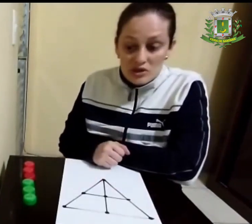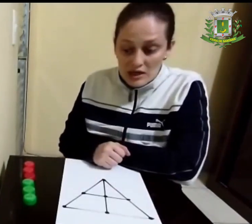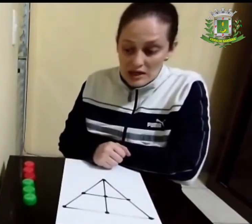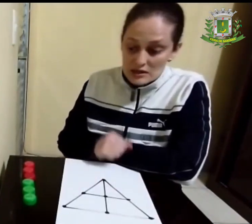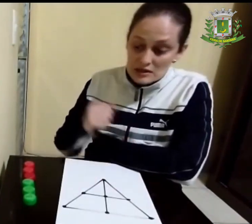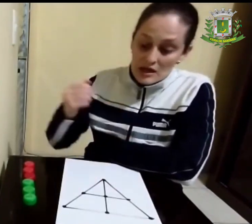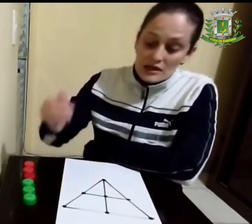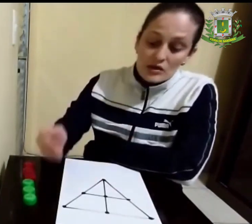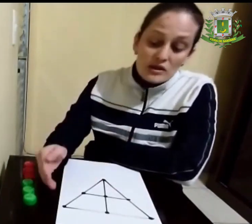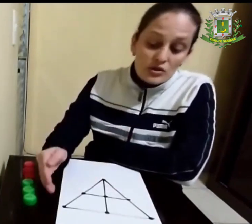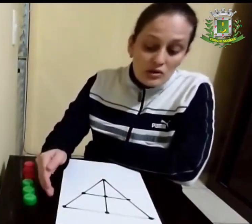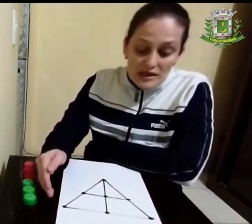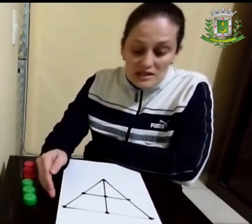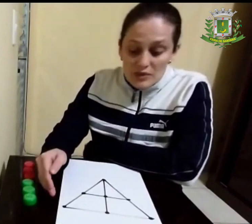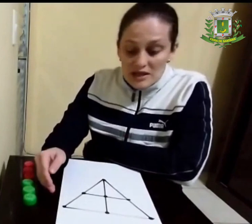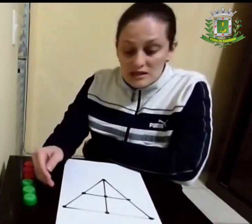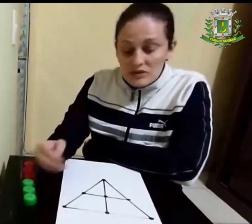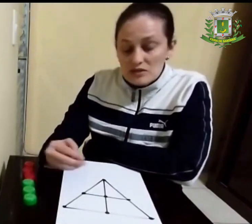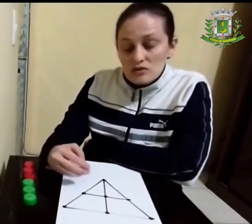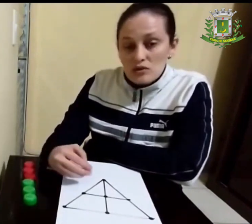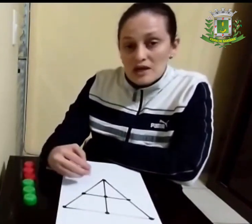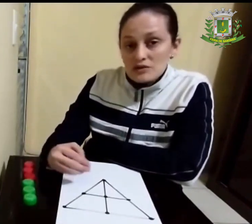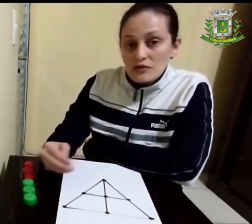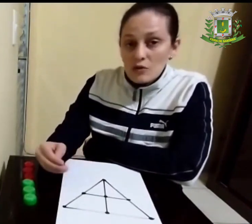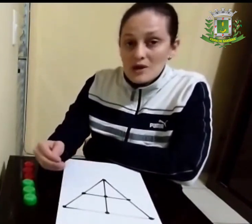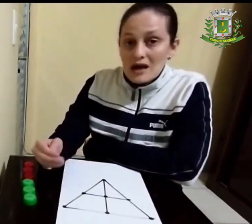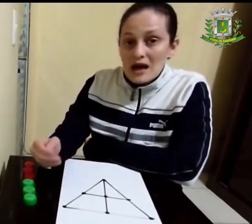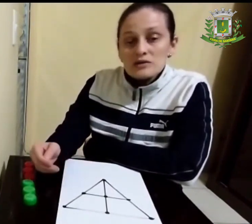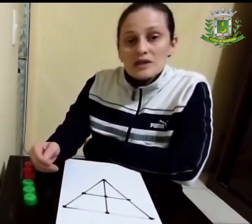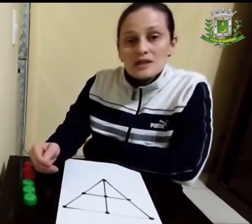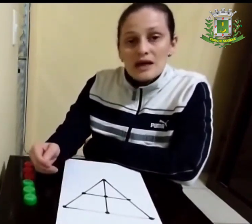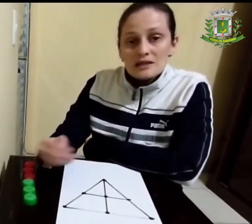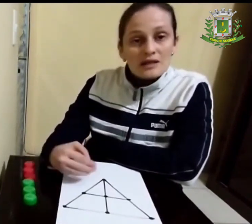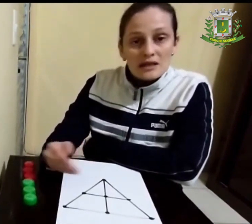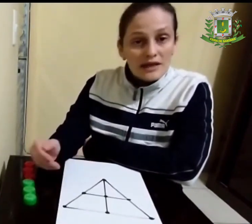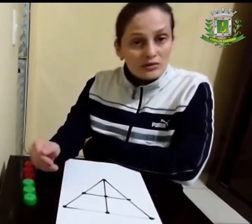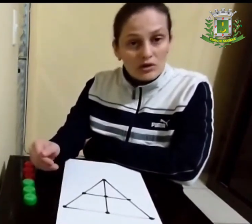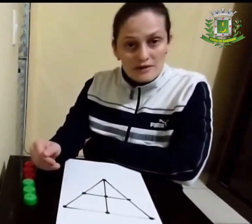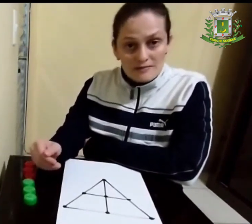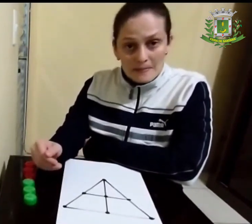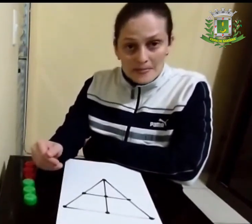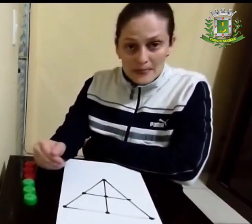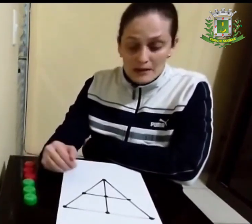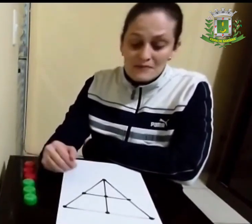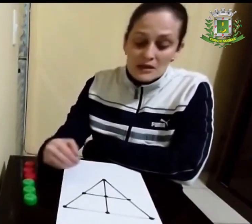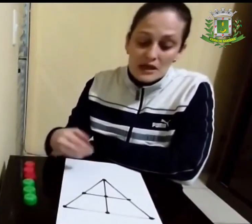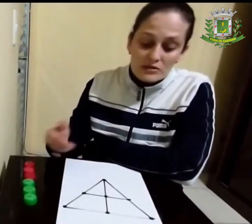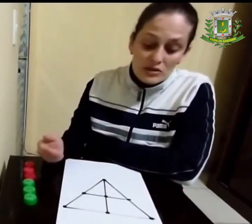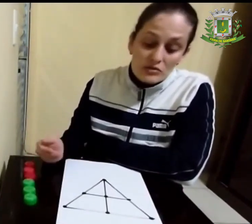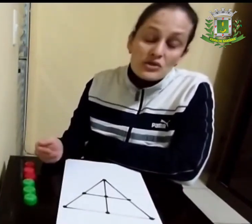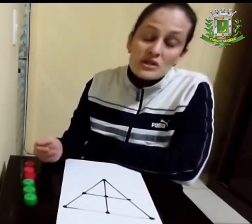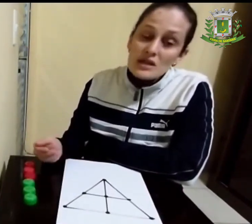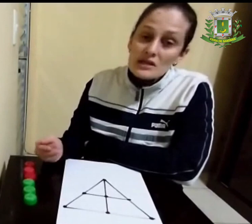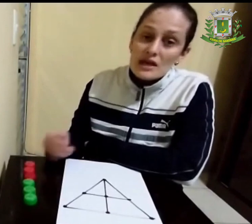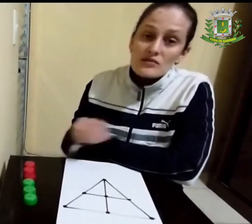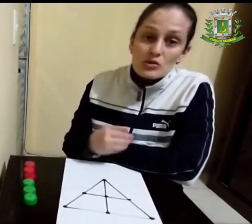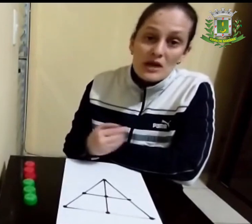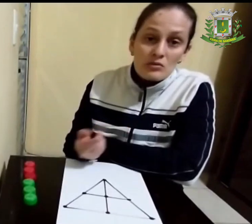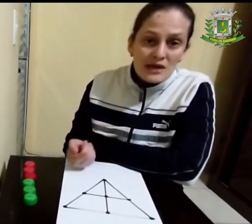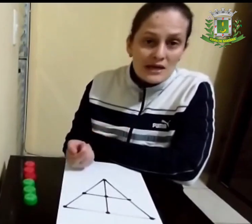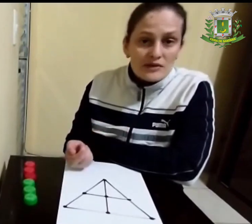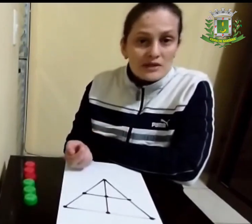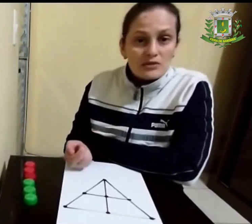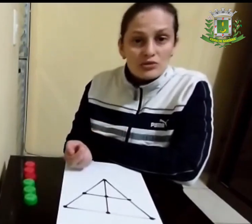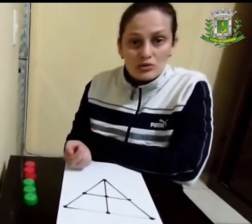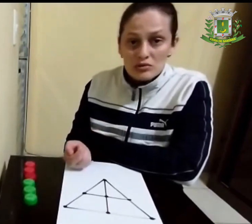sequencialmente as casas. Na hora de colocar as peças, vocês vão colocar de forma alternada e aleatória, tá? Claro que usando de estratégia.